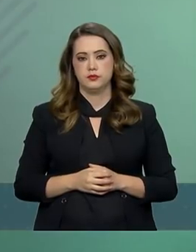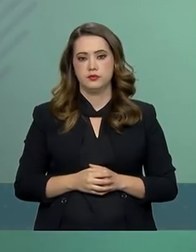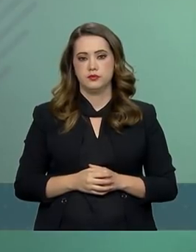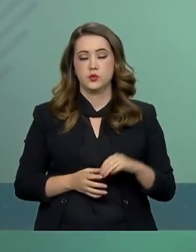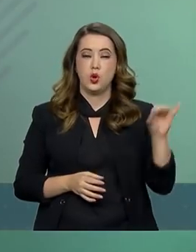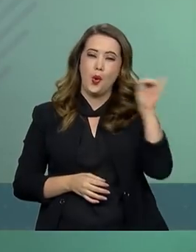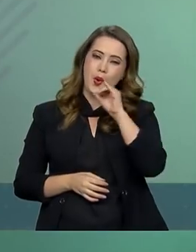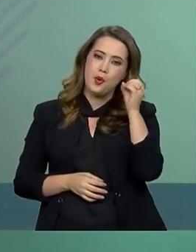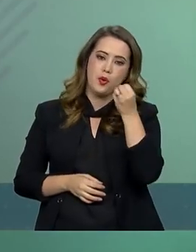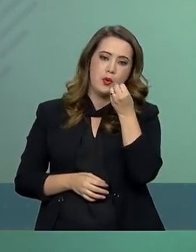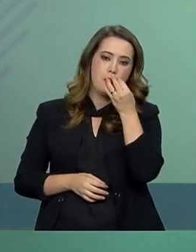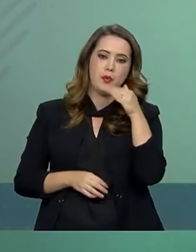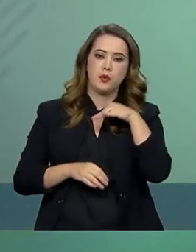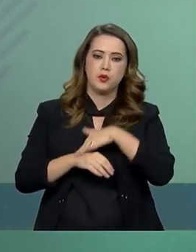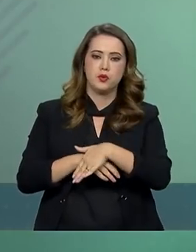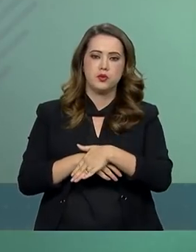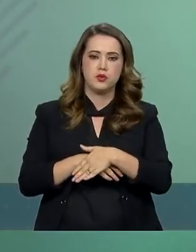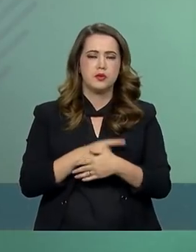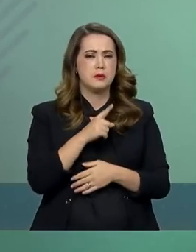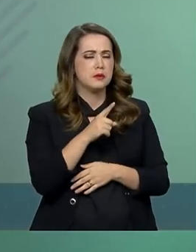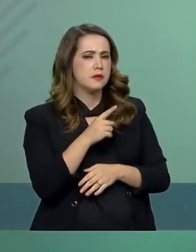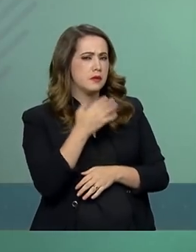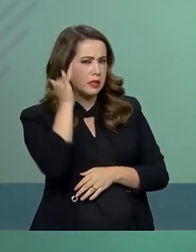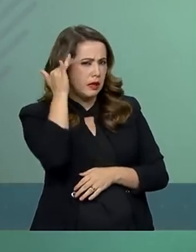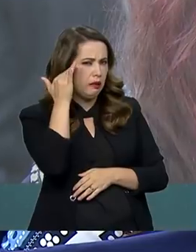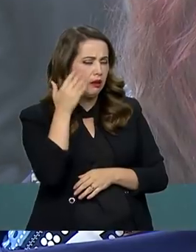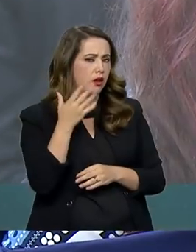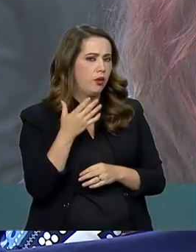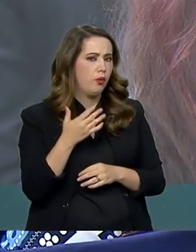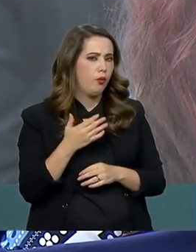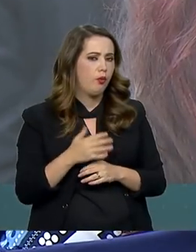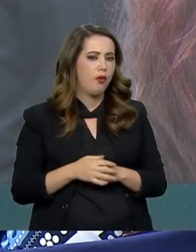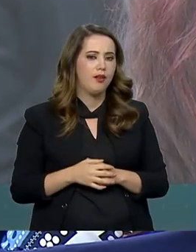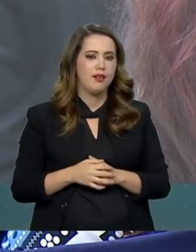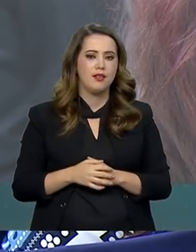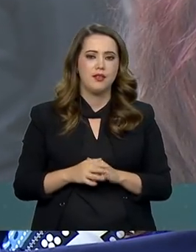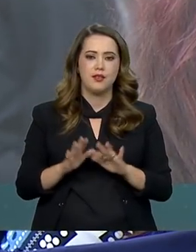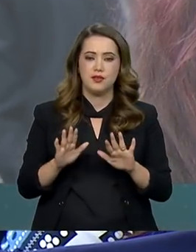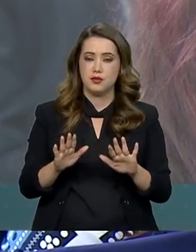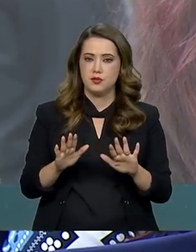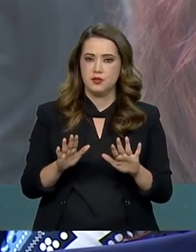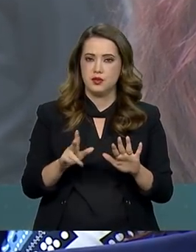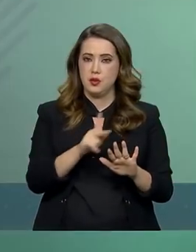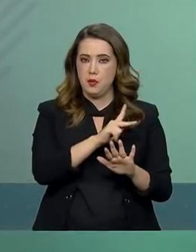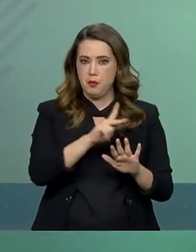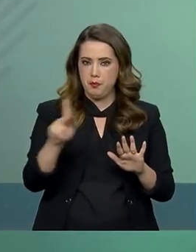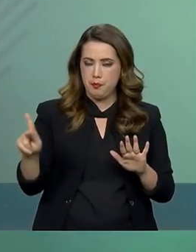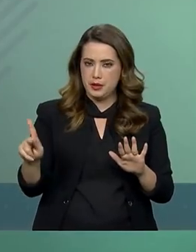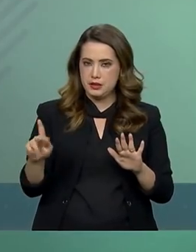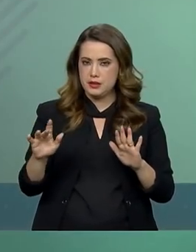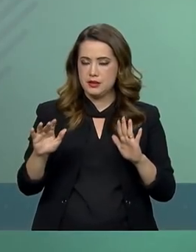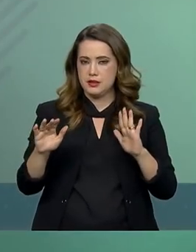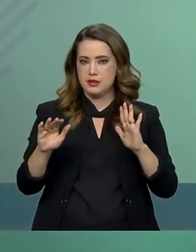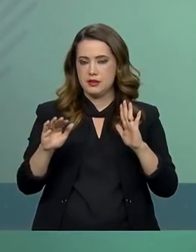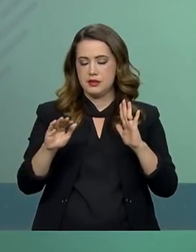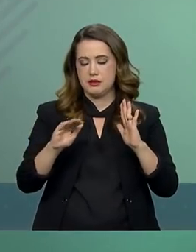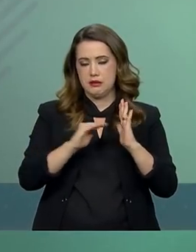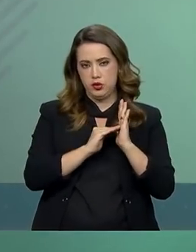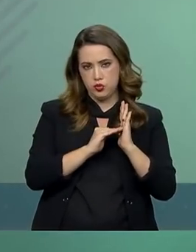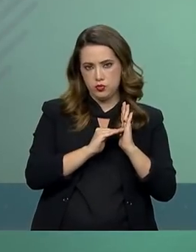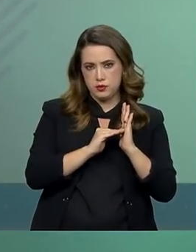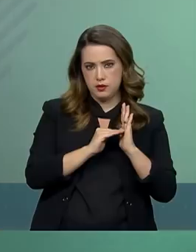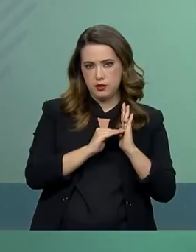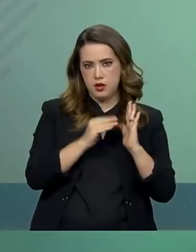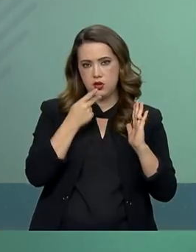Boa noite, porta-voz, Manuela. entendeu, Pedro? Eu vi que você ficou na dúvida. Então, o presidente do Senado disse que não vai colocar,